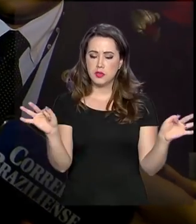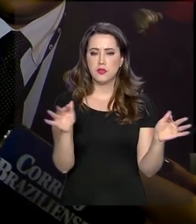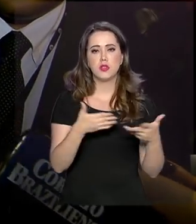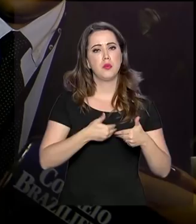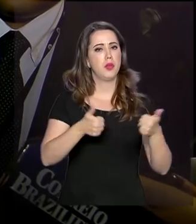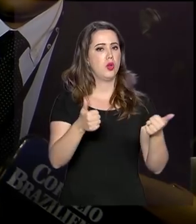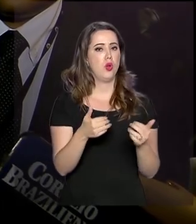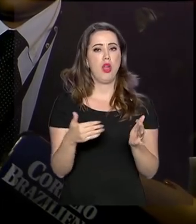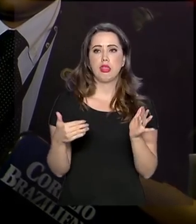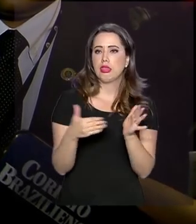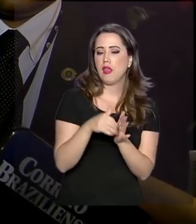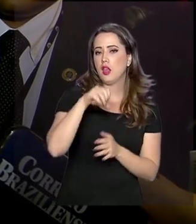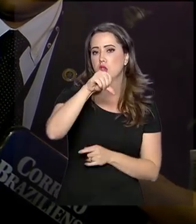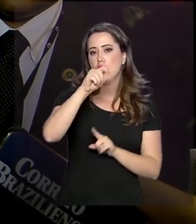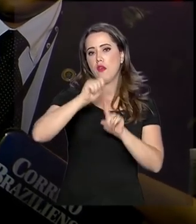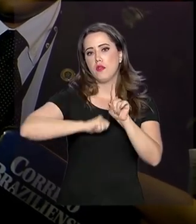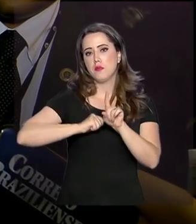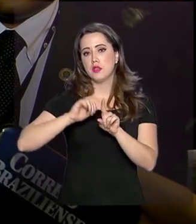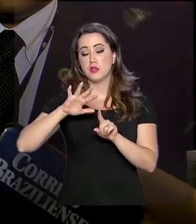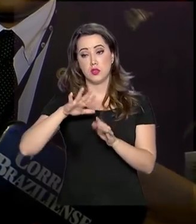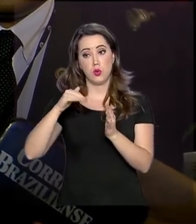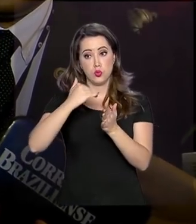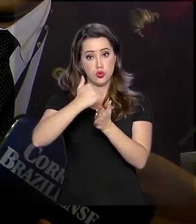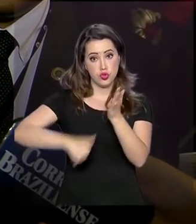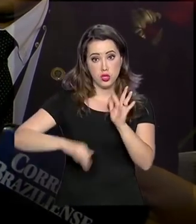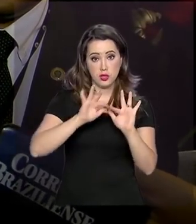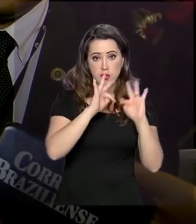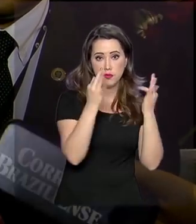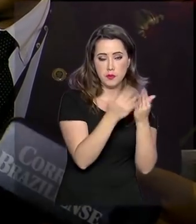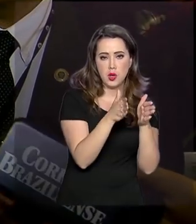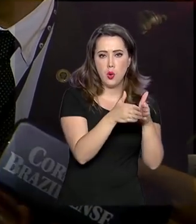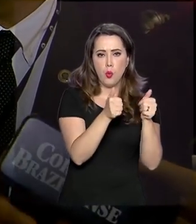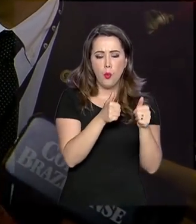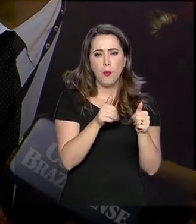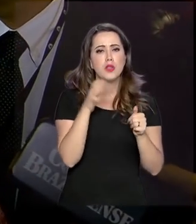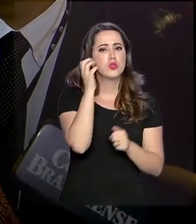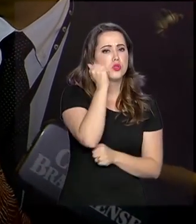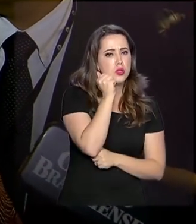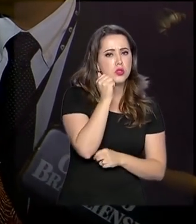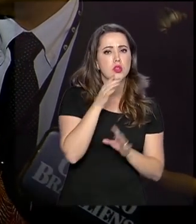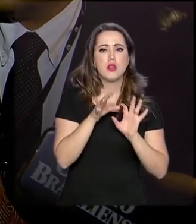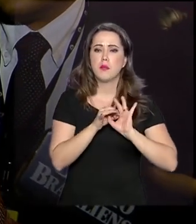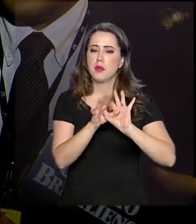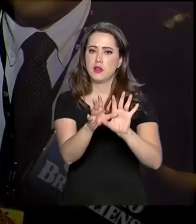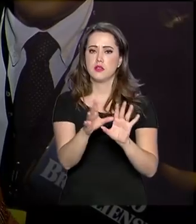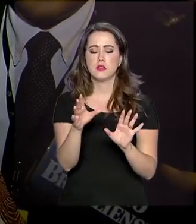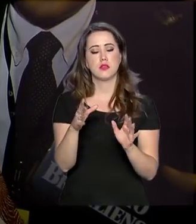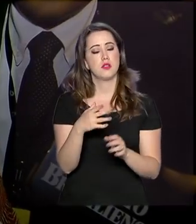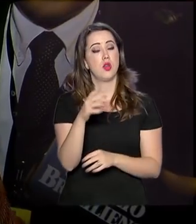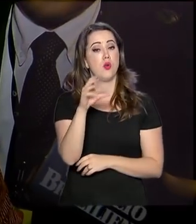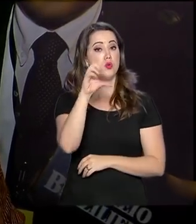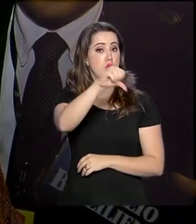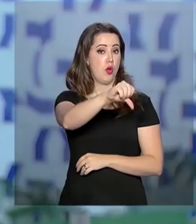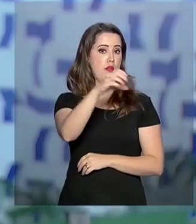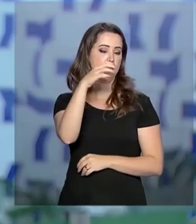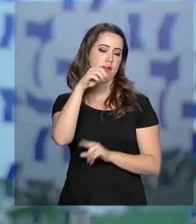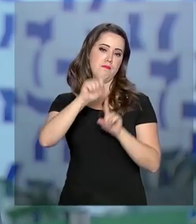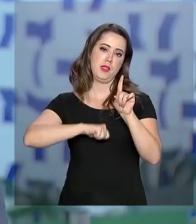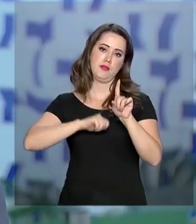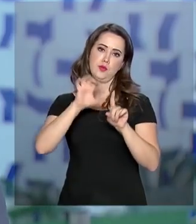nove meses, entre a destituição do pátrio-poder, o pedido da adoção, o deferimento da adoção, no máximo nove meses.